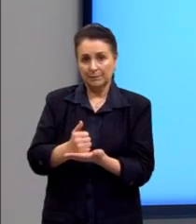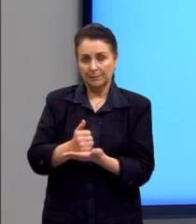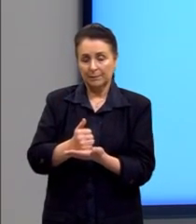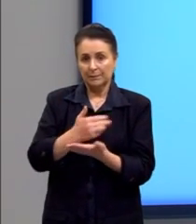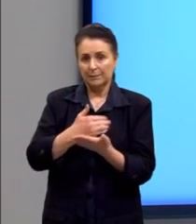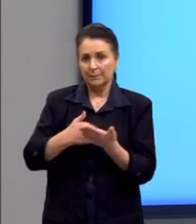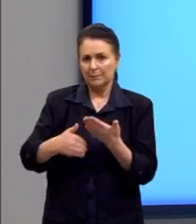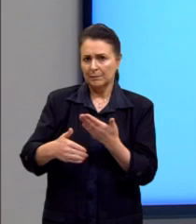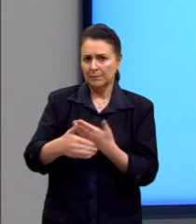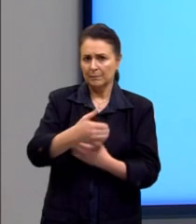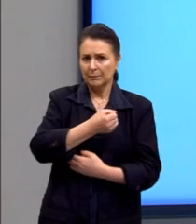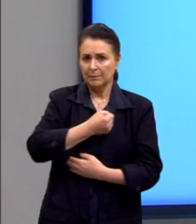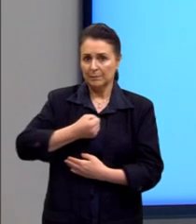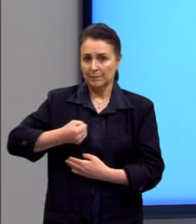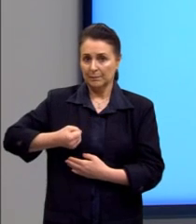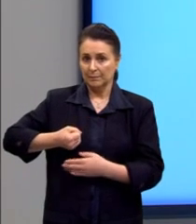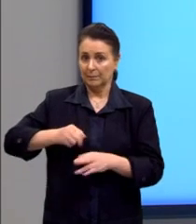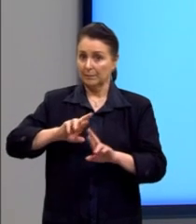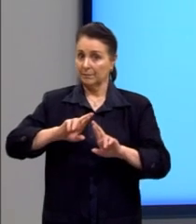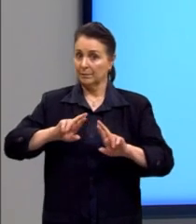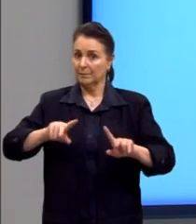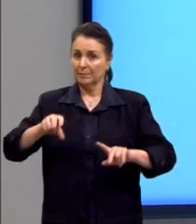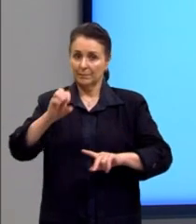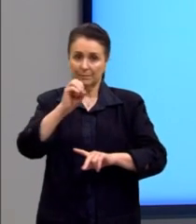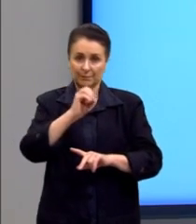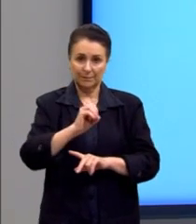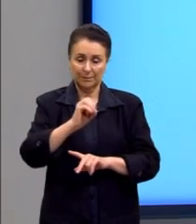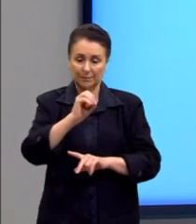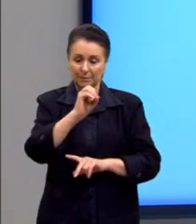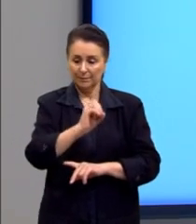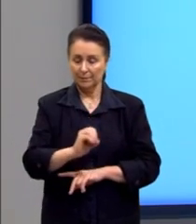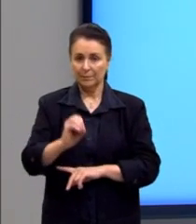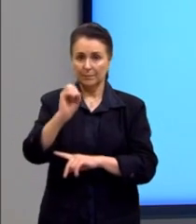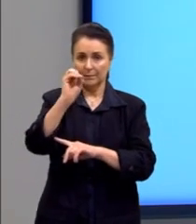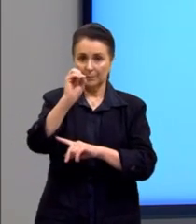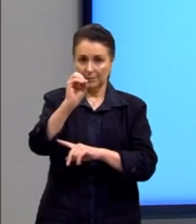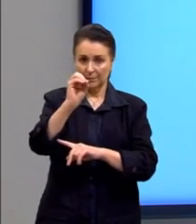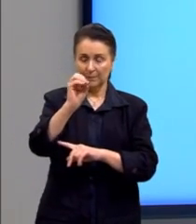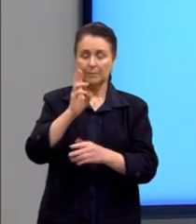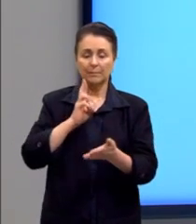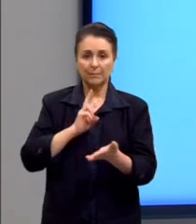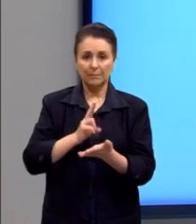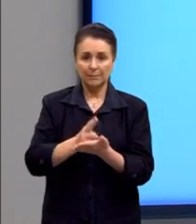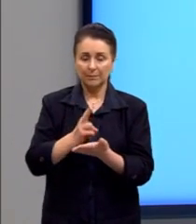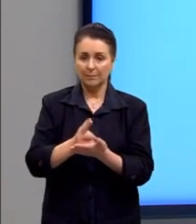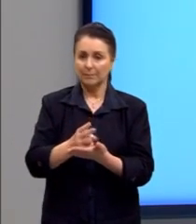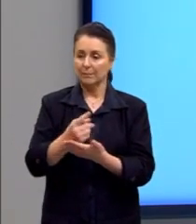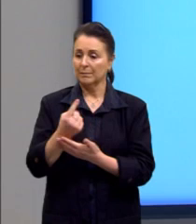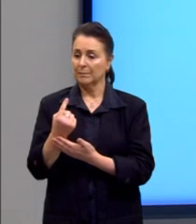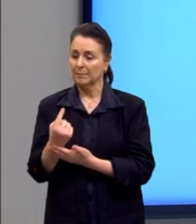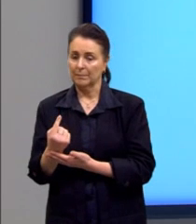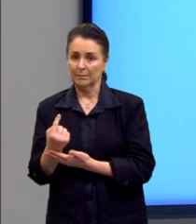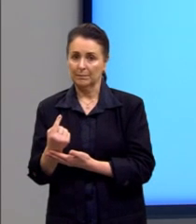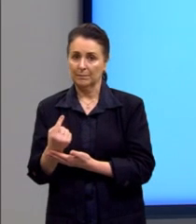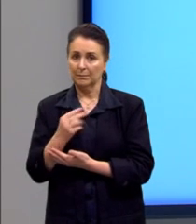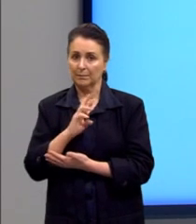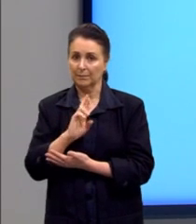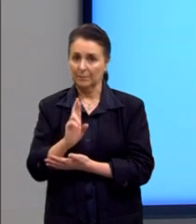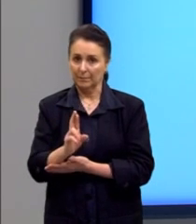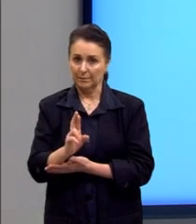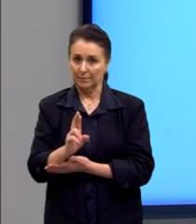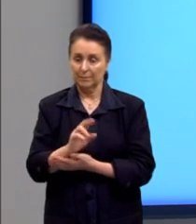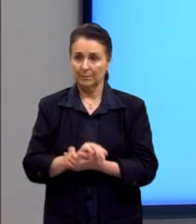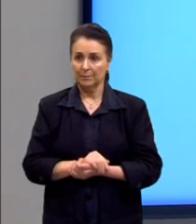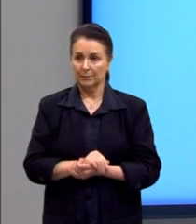Todo número diferente de 0 elevado a 0 sempre vai ser igual a 1. Então, aqui,